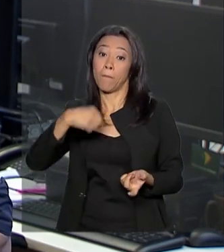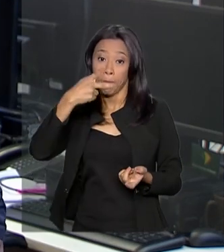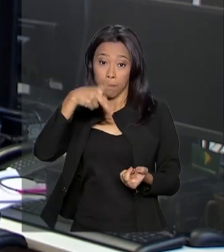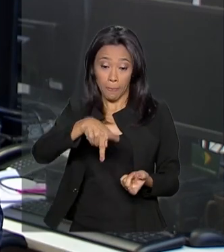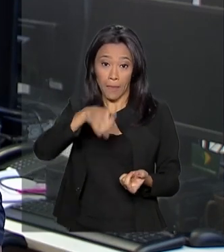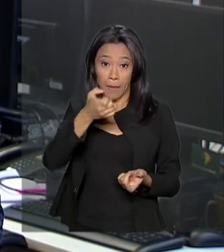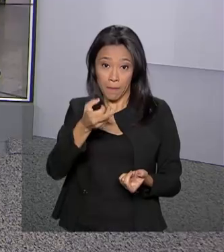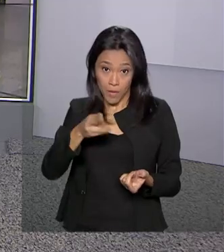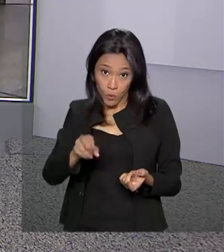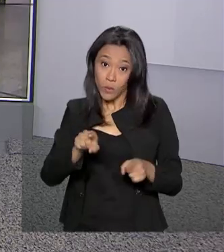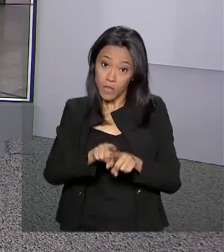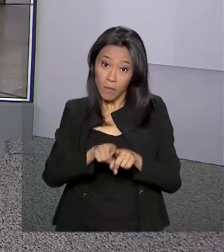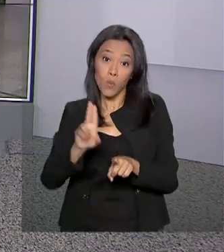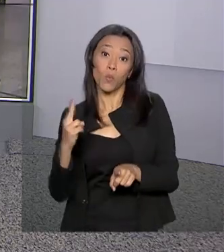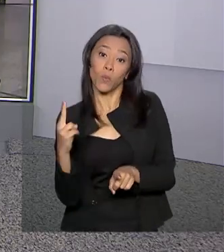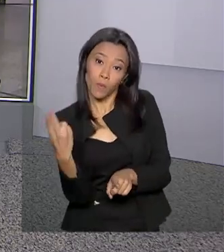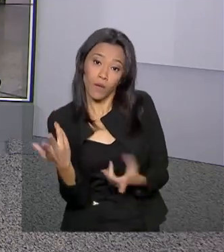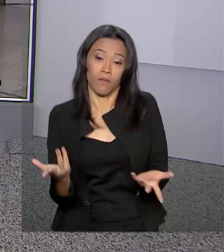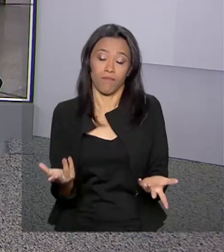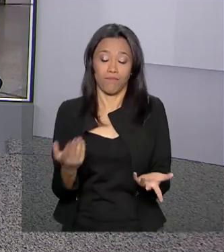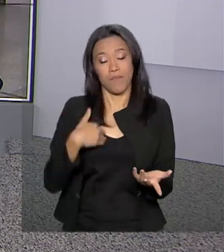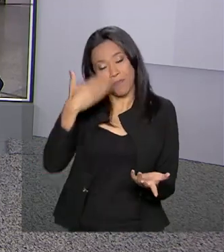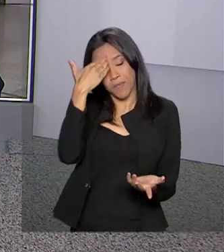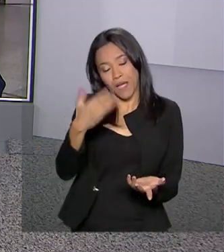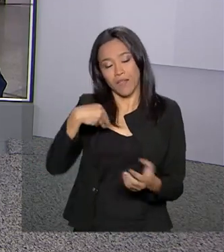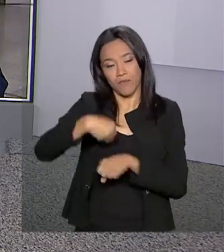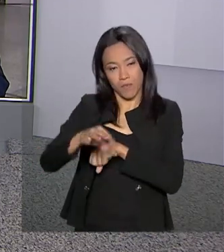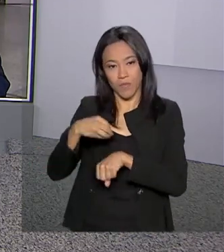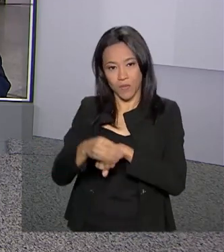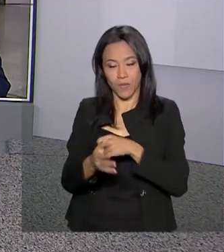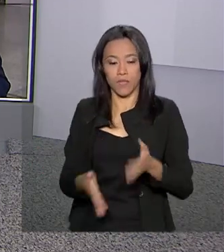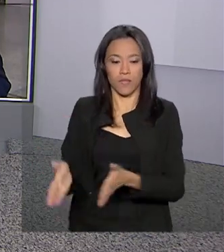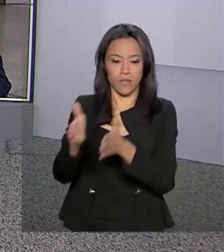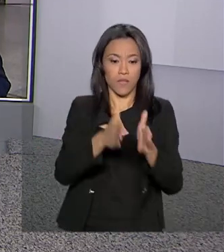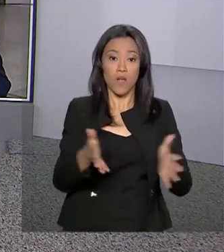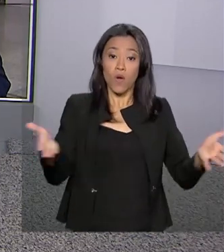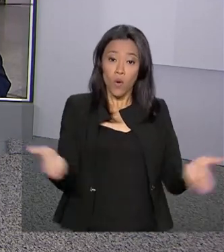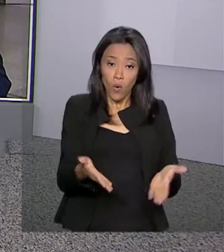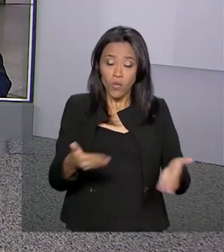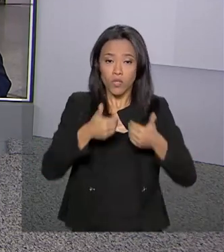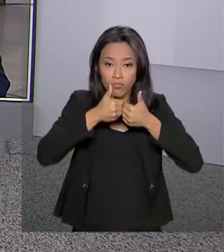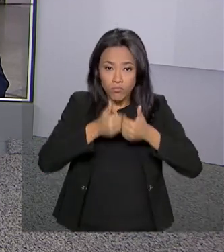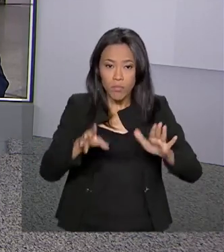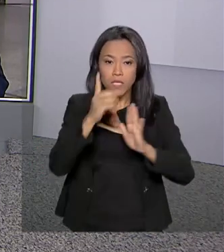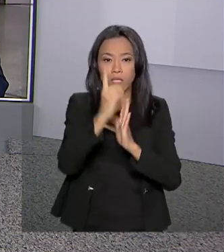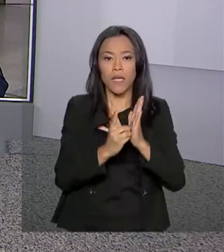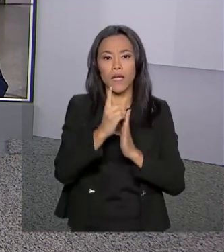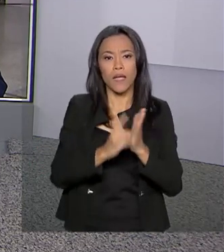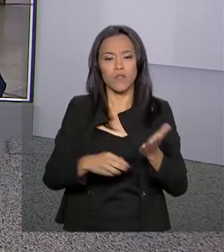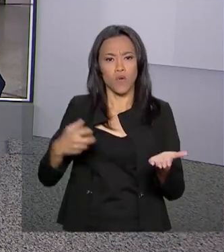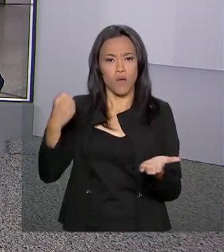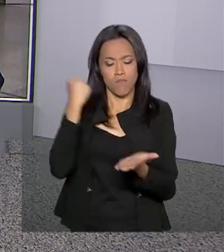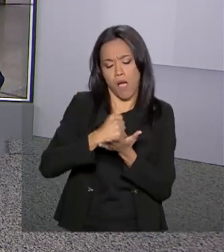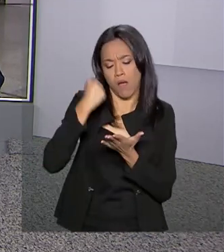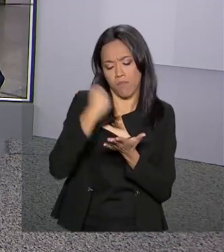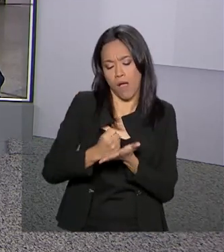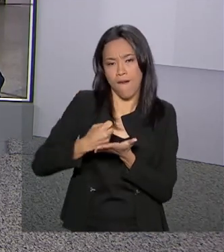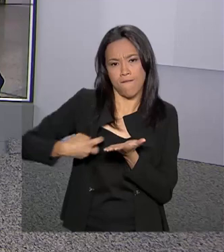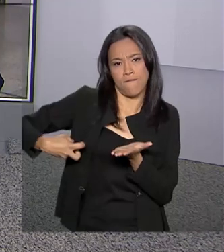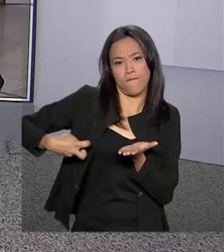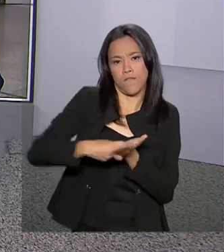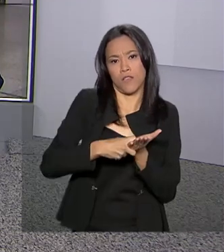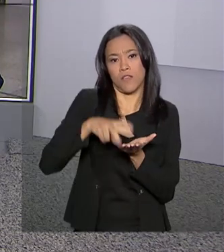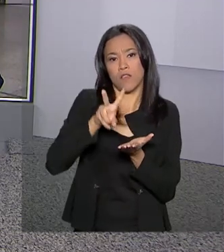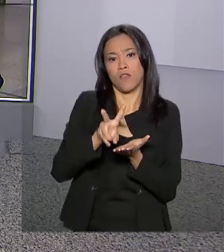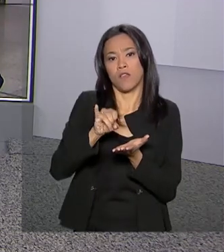Uruguai. Carla. Obrigada pelas suas informações. E olha, hoje entra em vigor o decreto que isenta de visto para entrada em território brasileiro